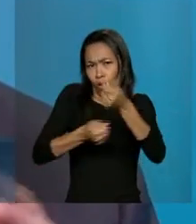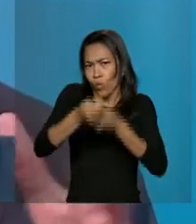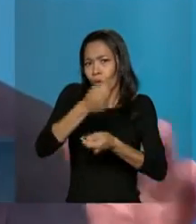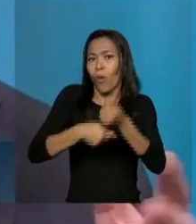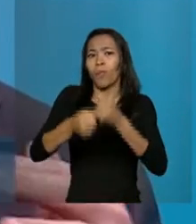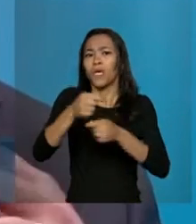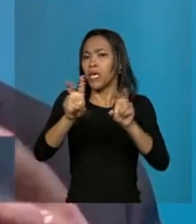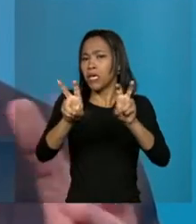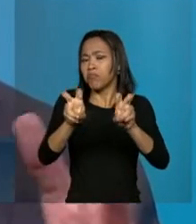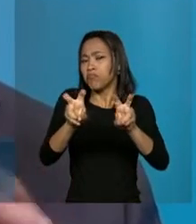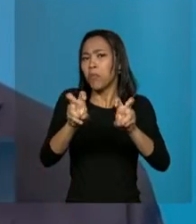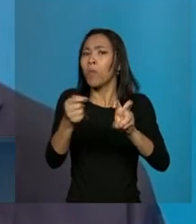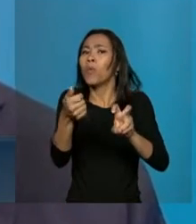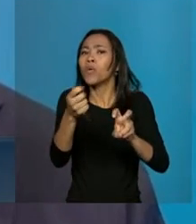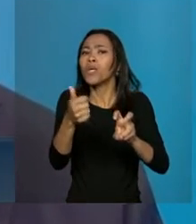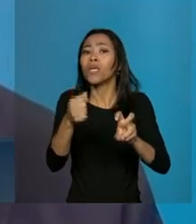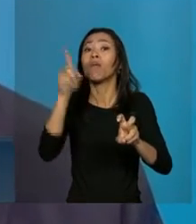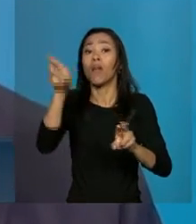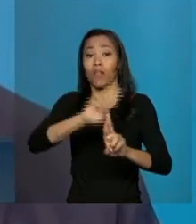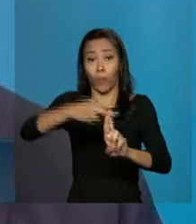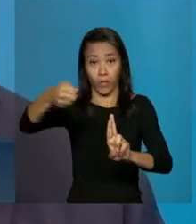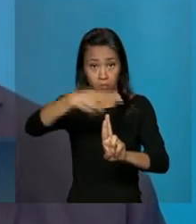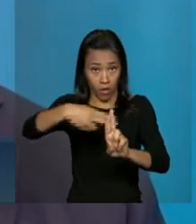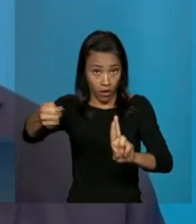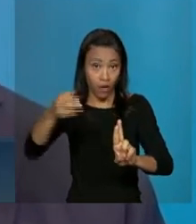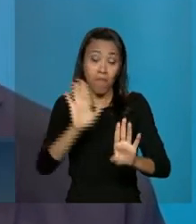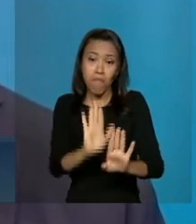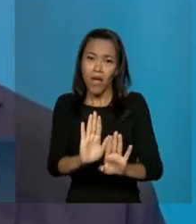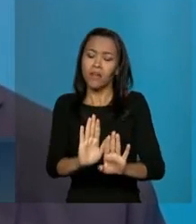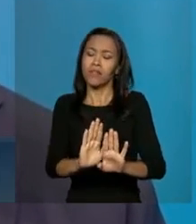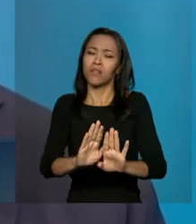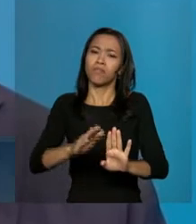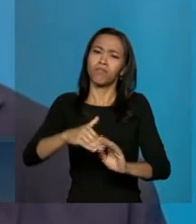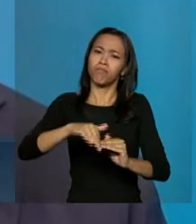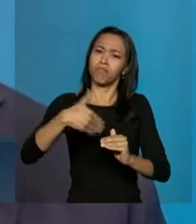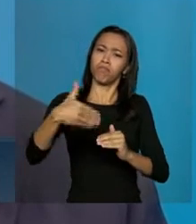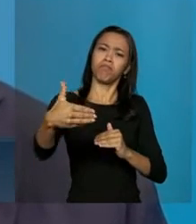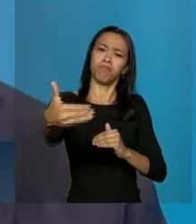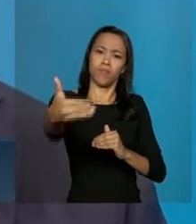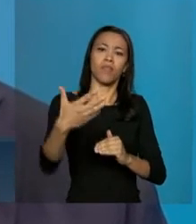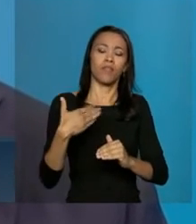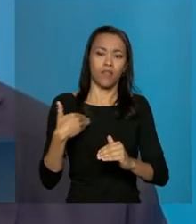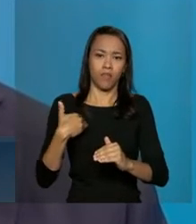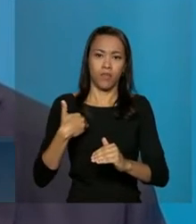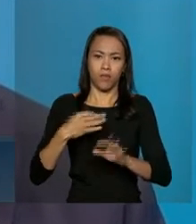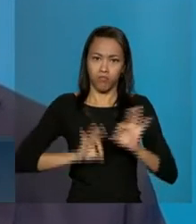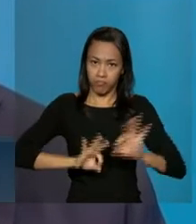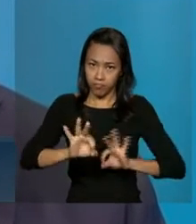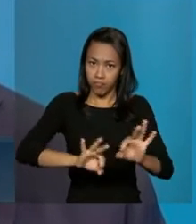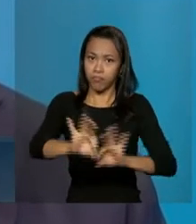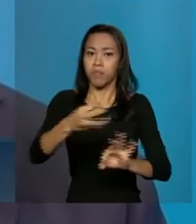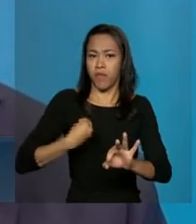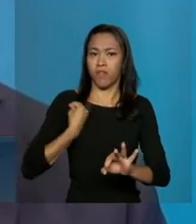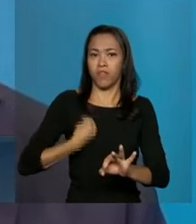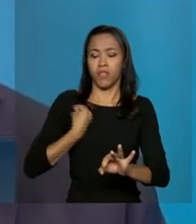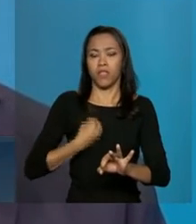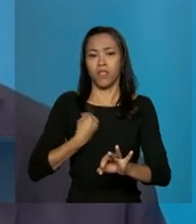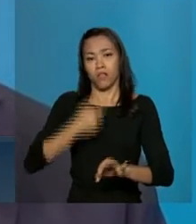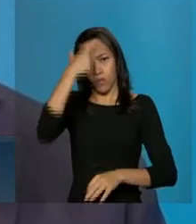UNB, durante os cursos de Engenharia. Mas, ao longo da minha trajetória como diplomata,